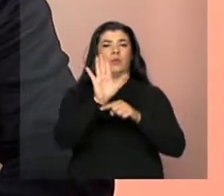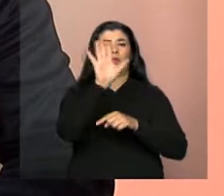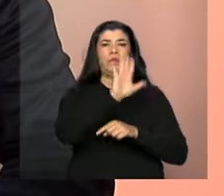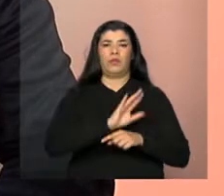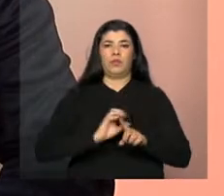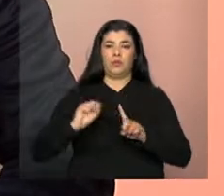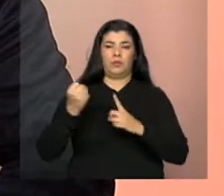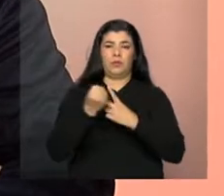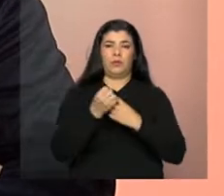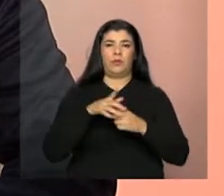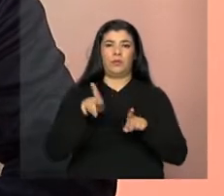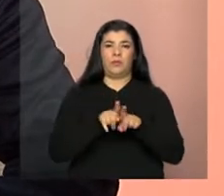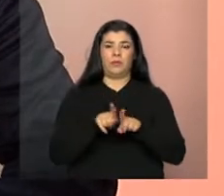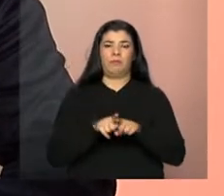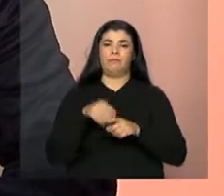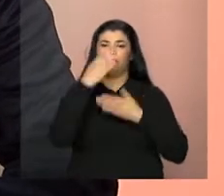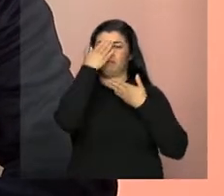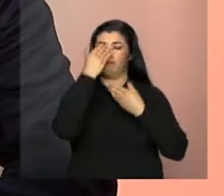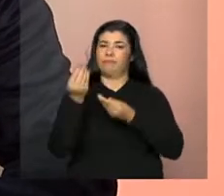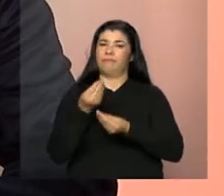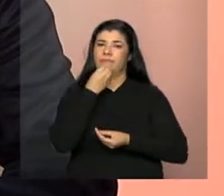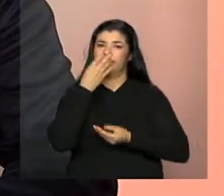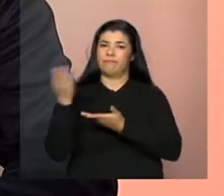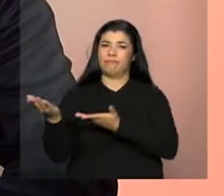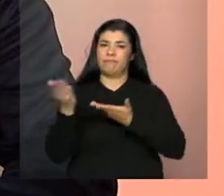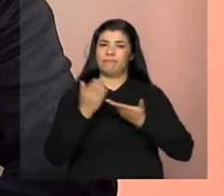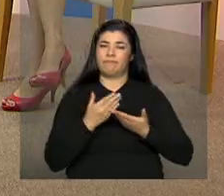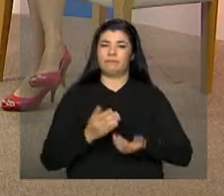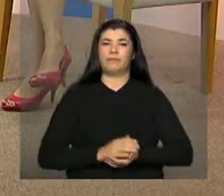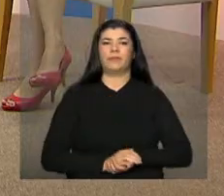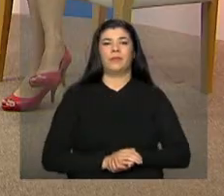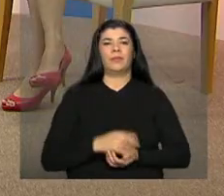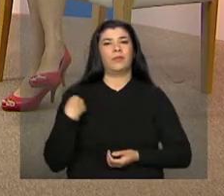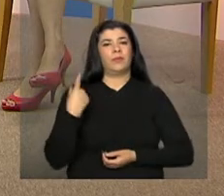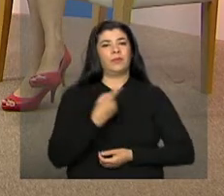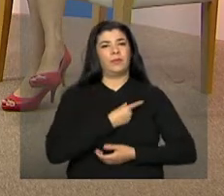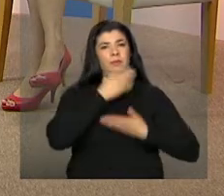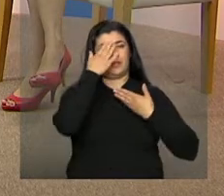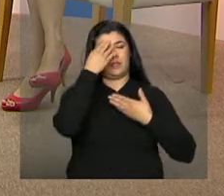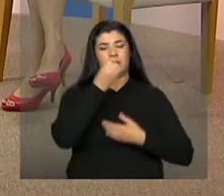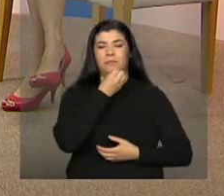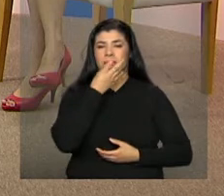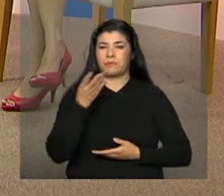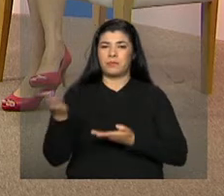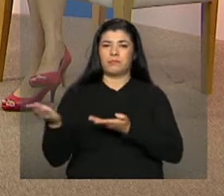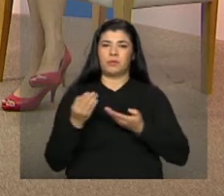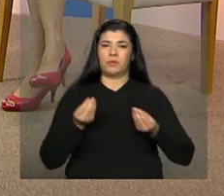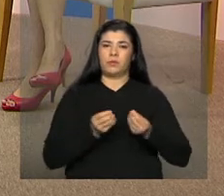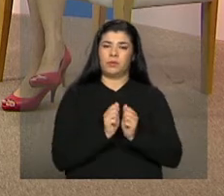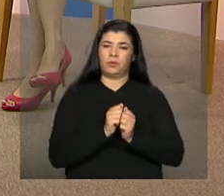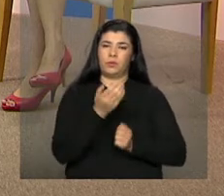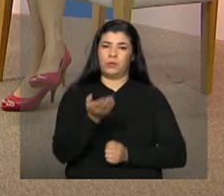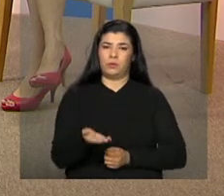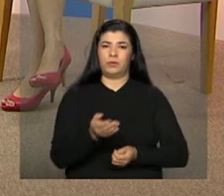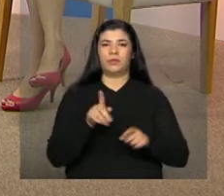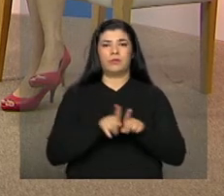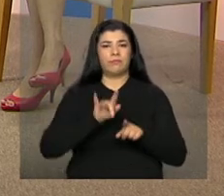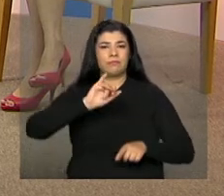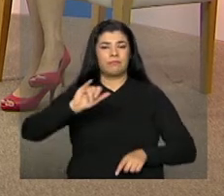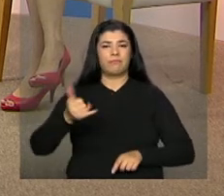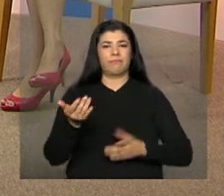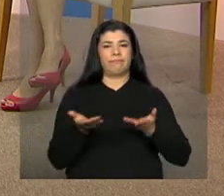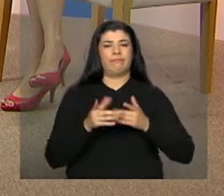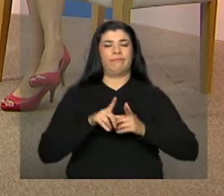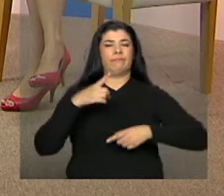Obrigada pela presença, sejam bem-vindos. Nós é que agradecemos, é prazer estar aqui com você. Agradecemos a sua oportunidade de